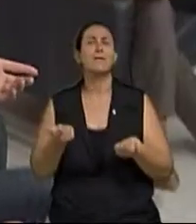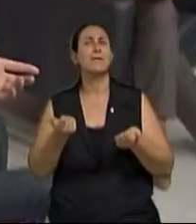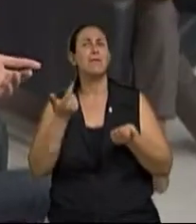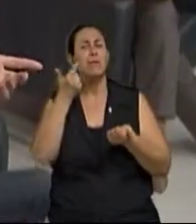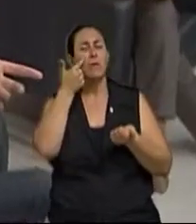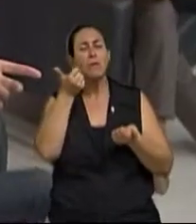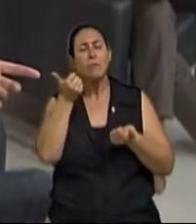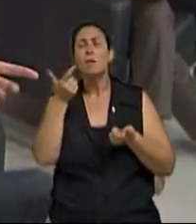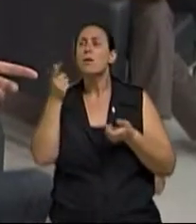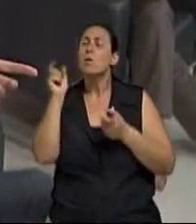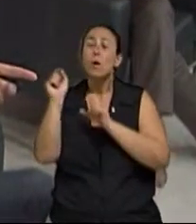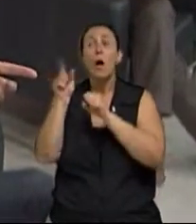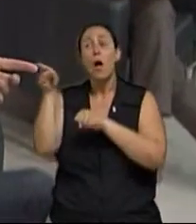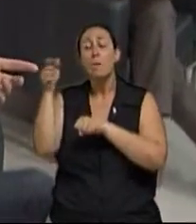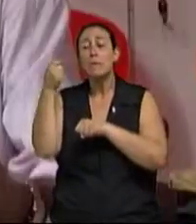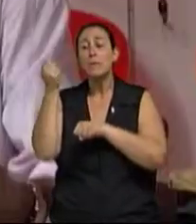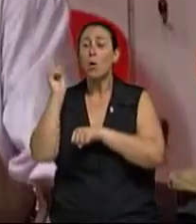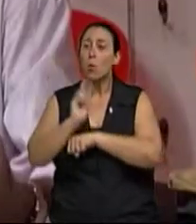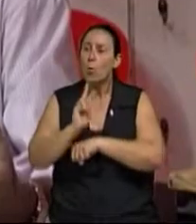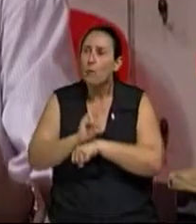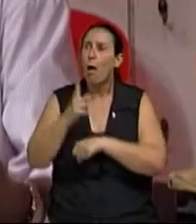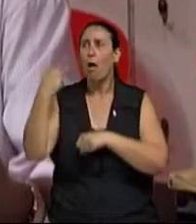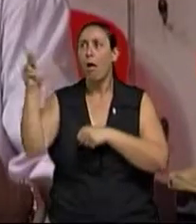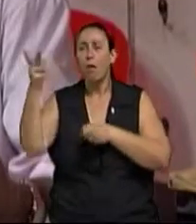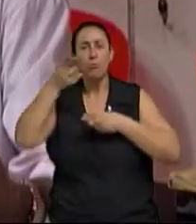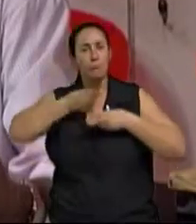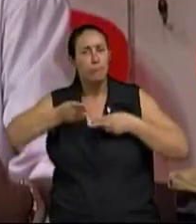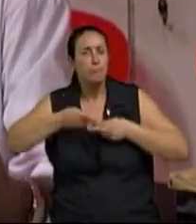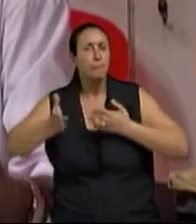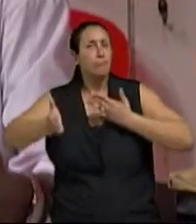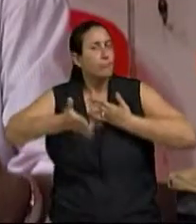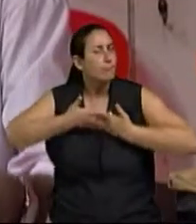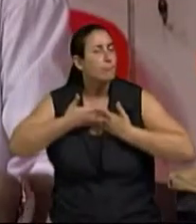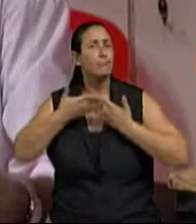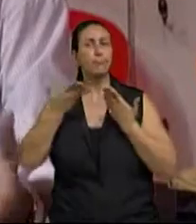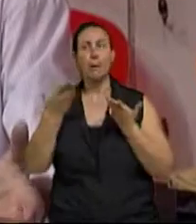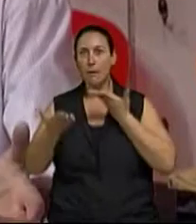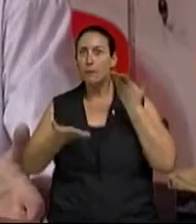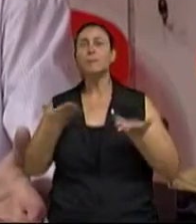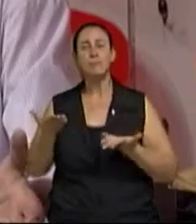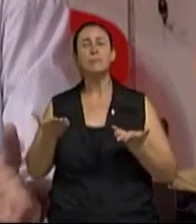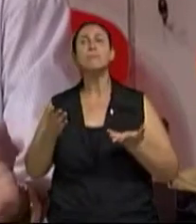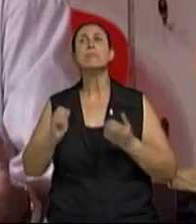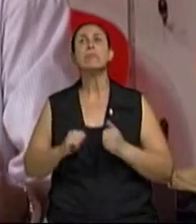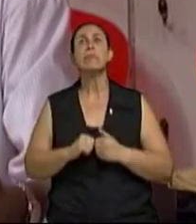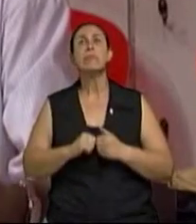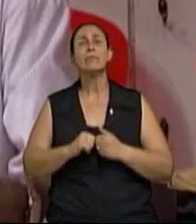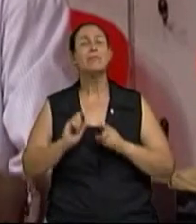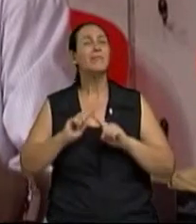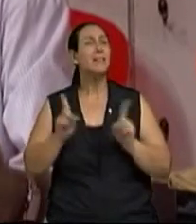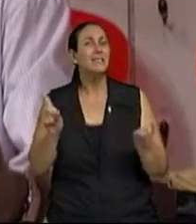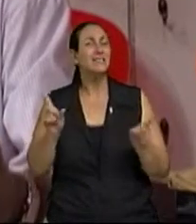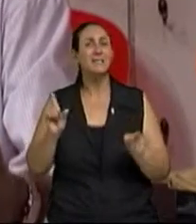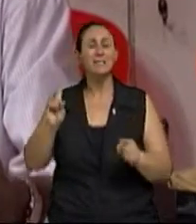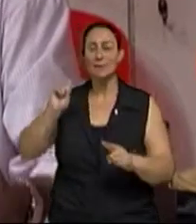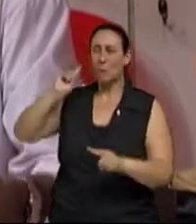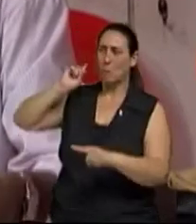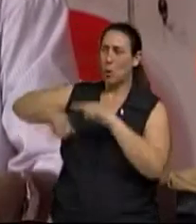preservar uma certa privacidade ou coisa parecida. Mas em hipótese alguma tentar